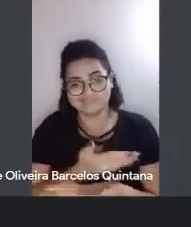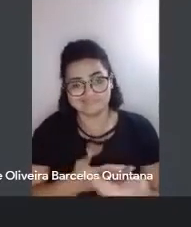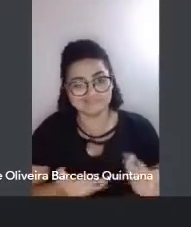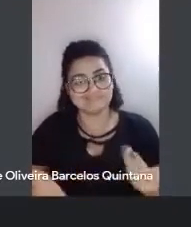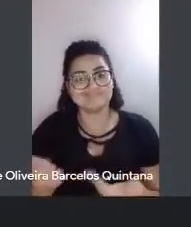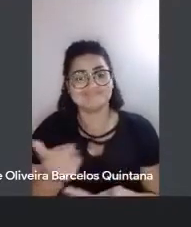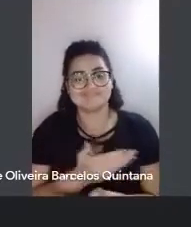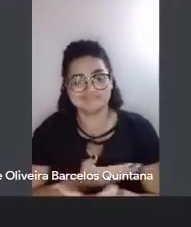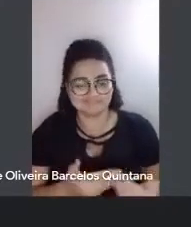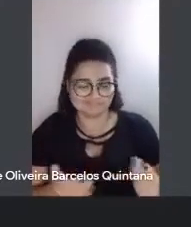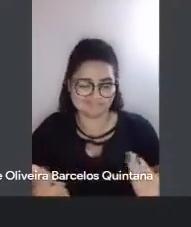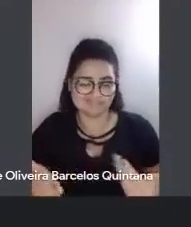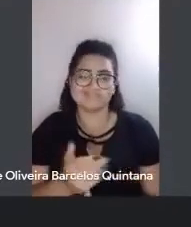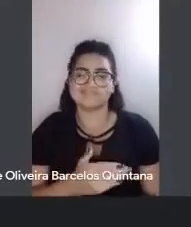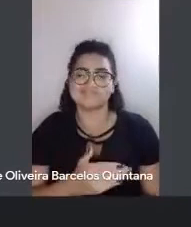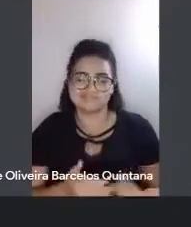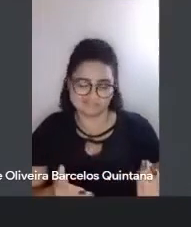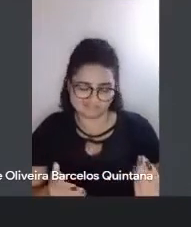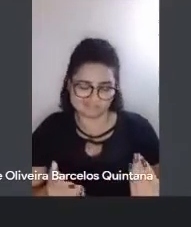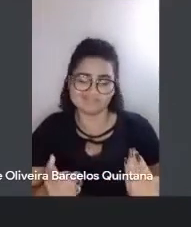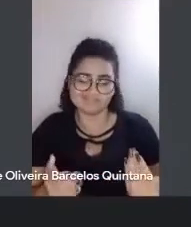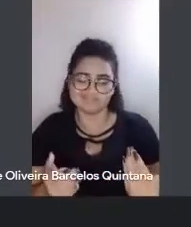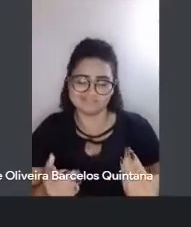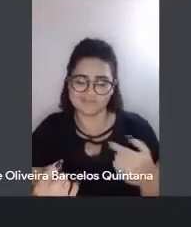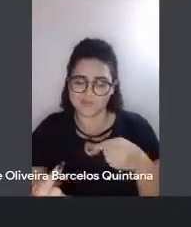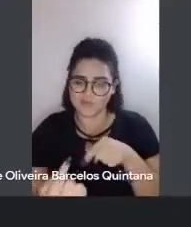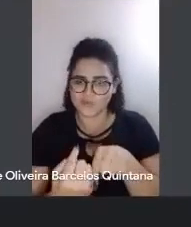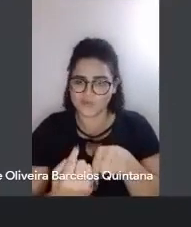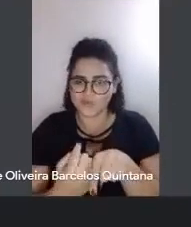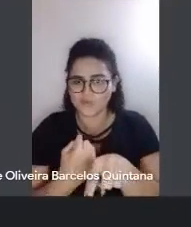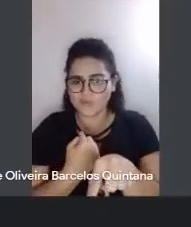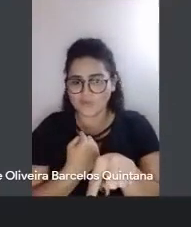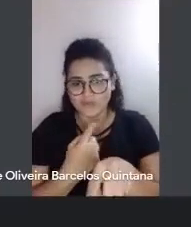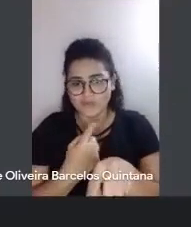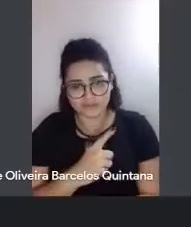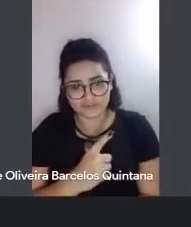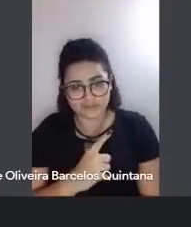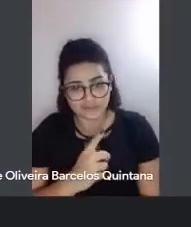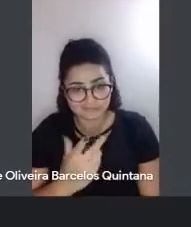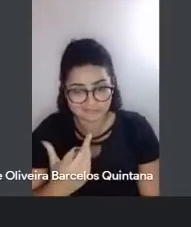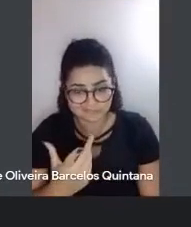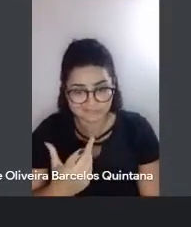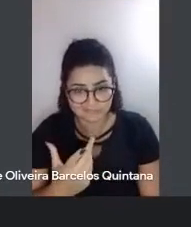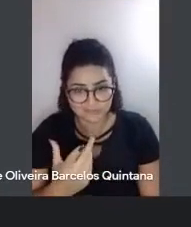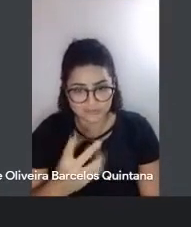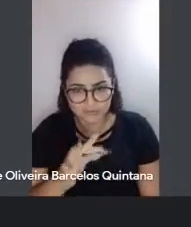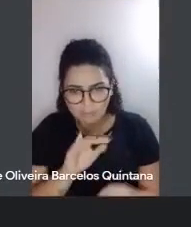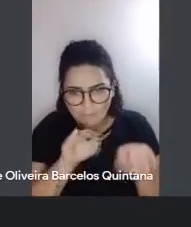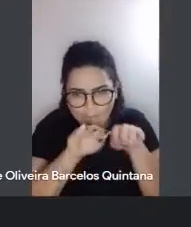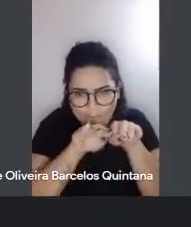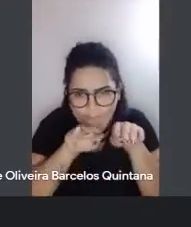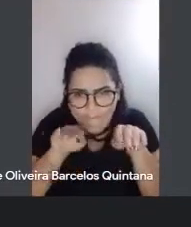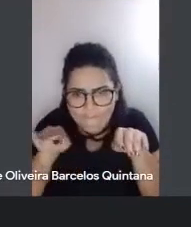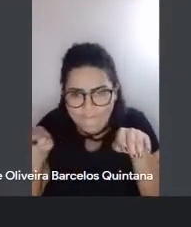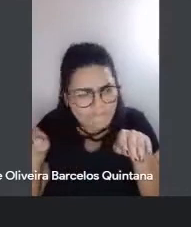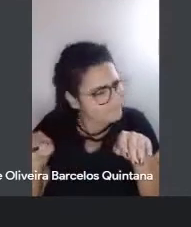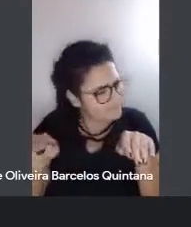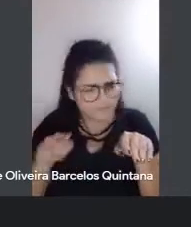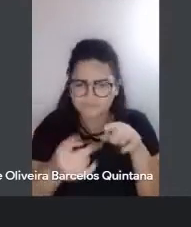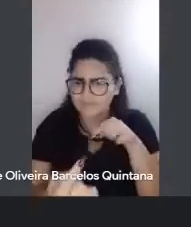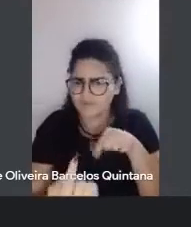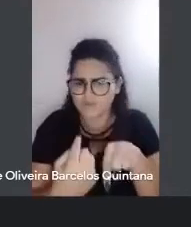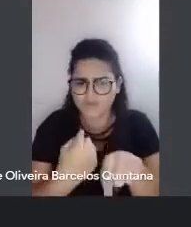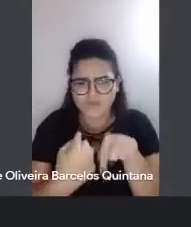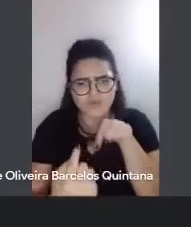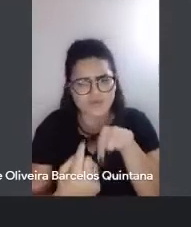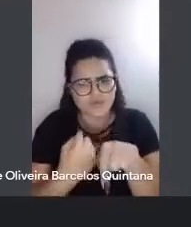uma via de mão dupla aí, porque nada é linear, eu acho que é mais rizomático mesmo,